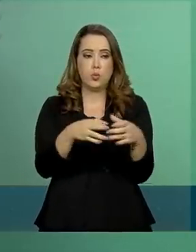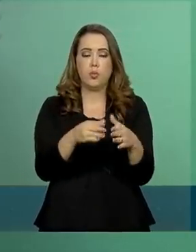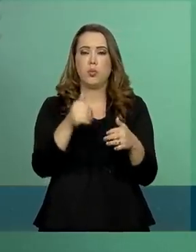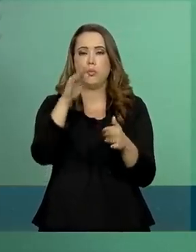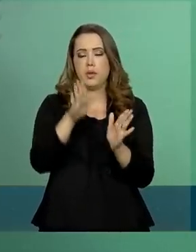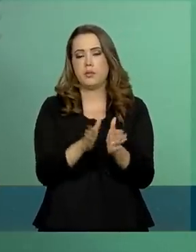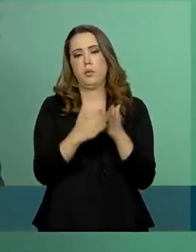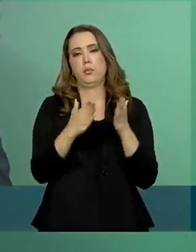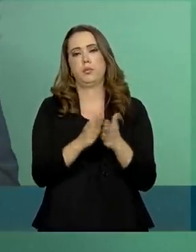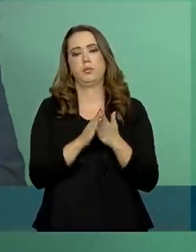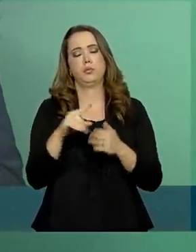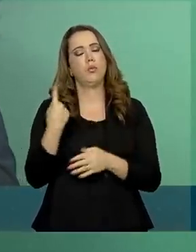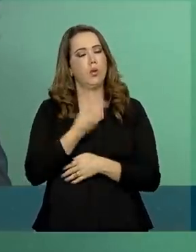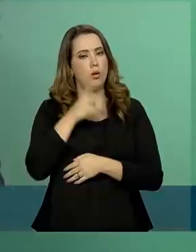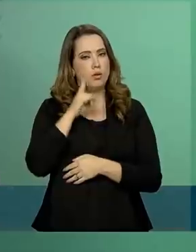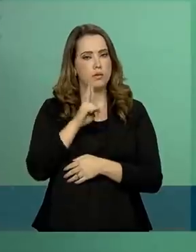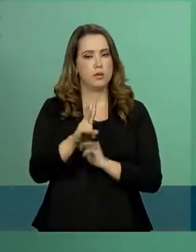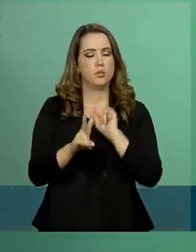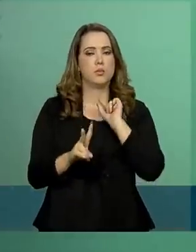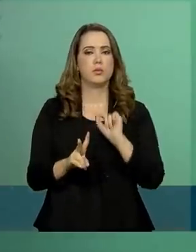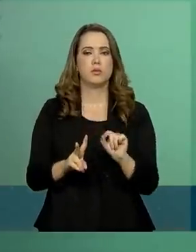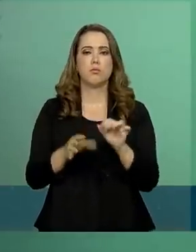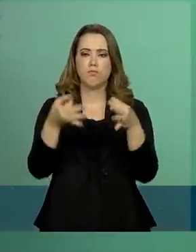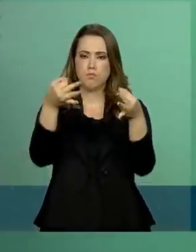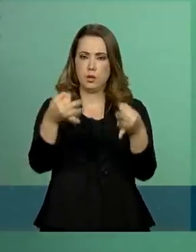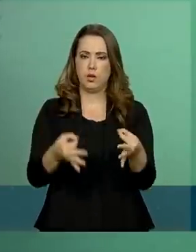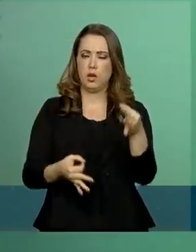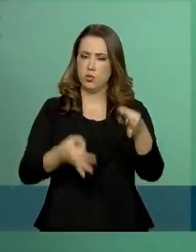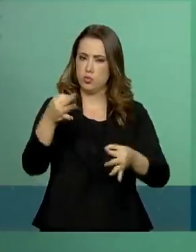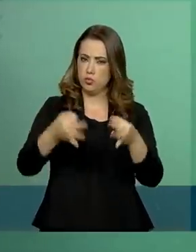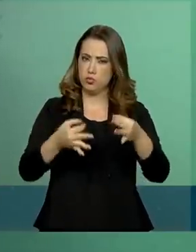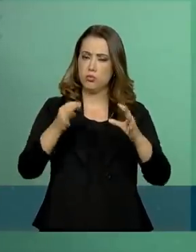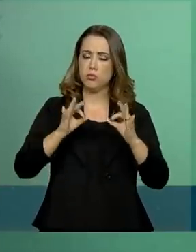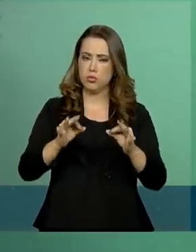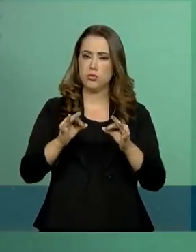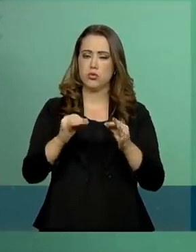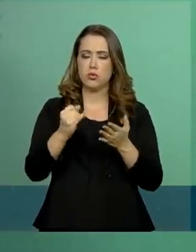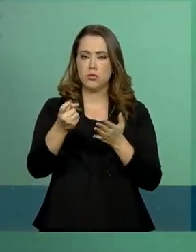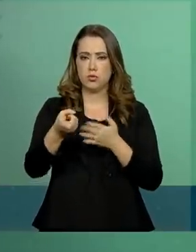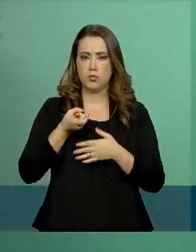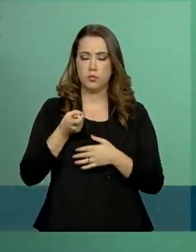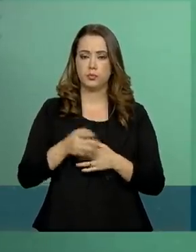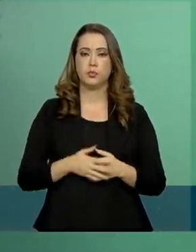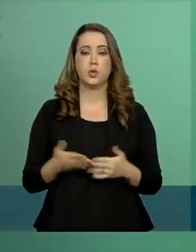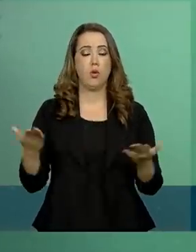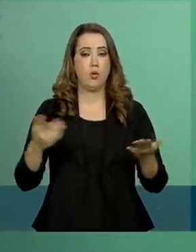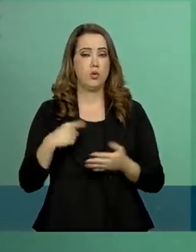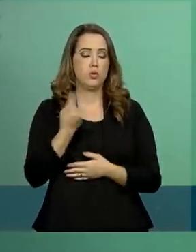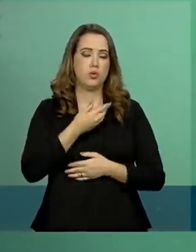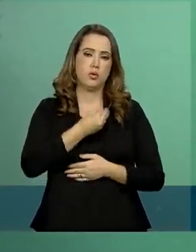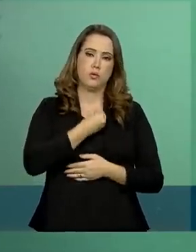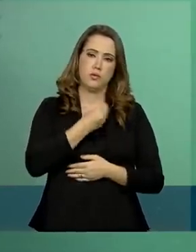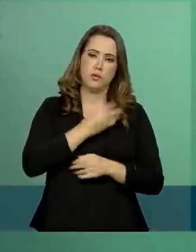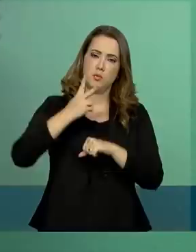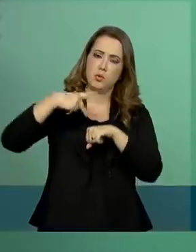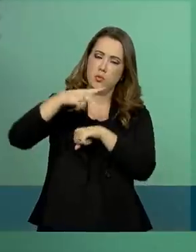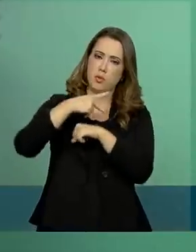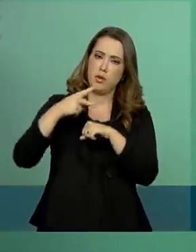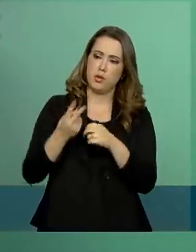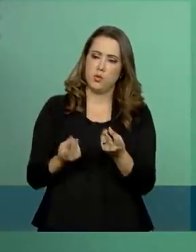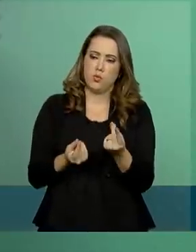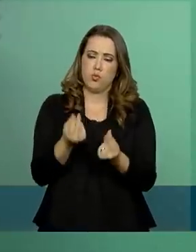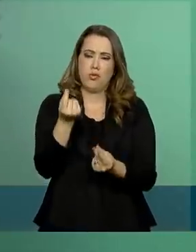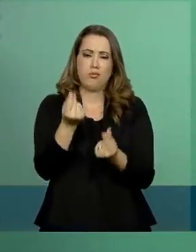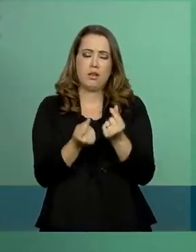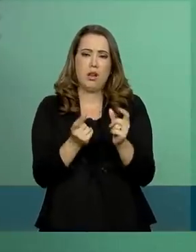Isso nós consideramos justiça tributária. Hoje vivemos em um país com recursos muito